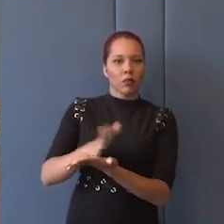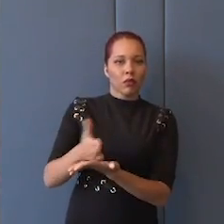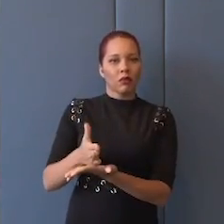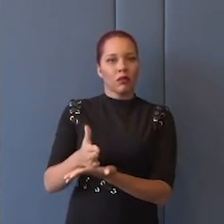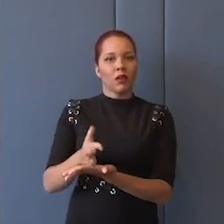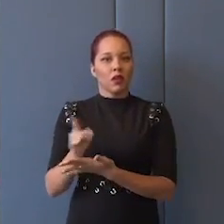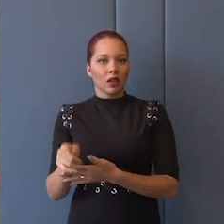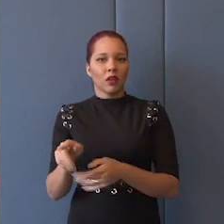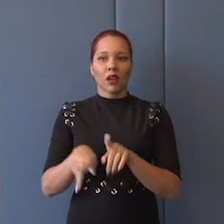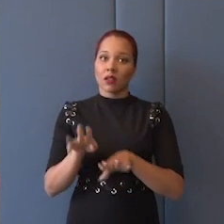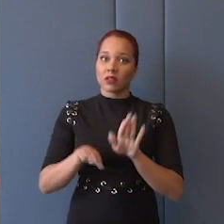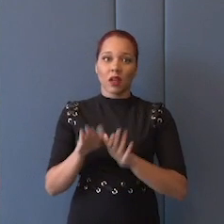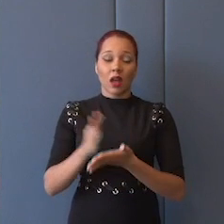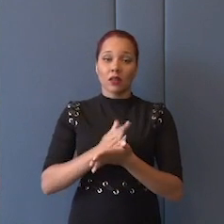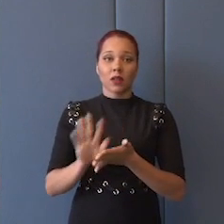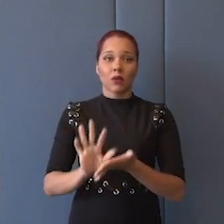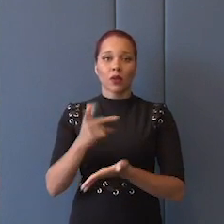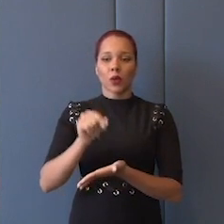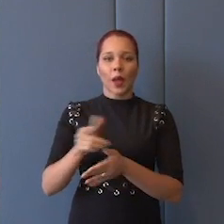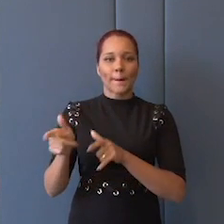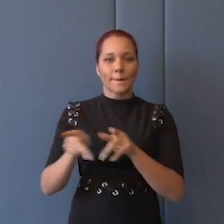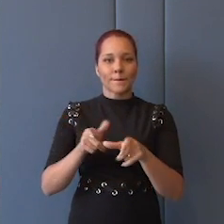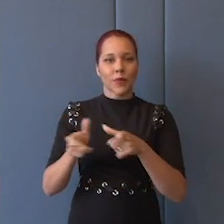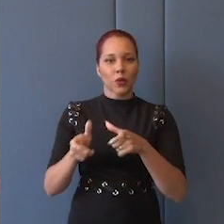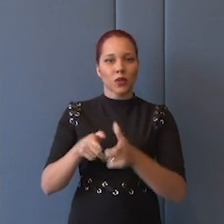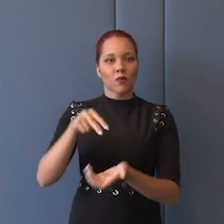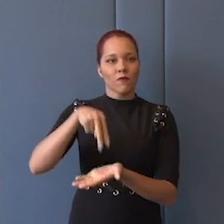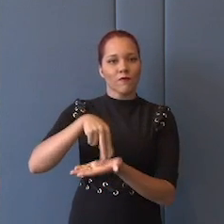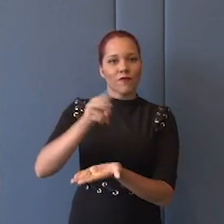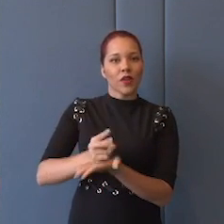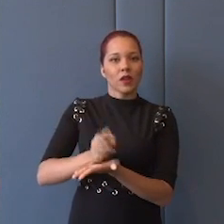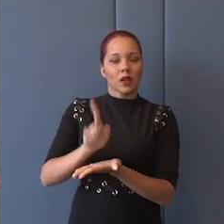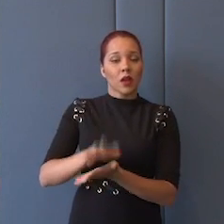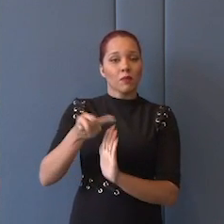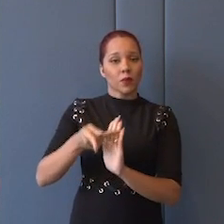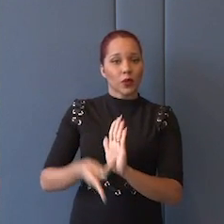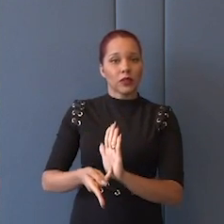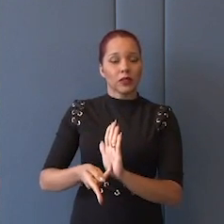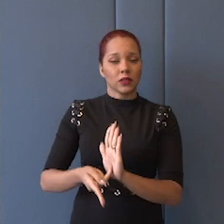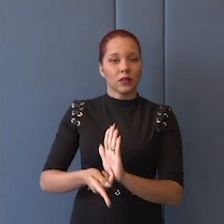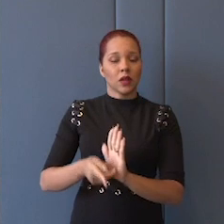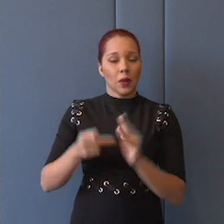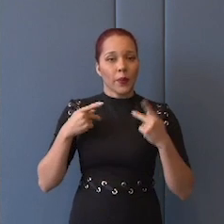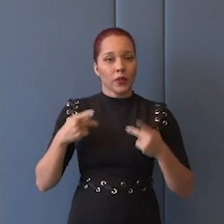se petrifica. E vira o que se chama uma posição de Estado, que não existe isso.